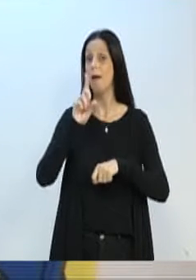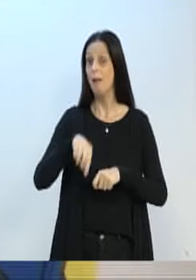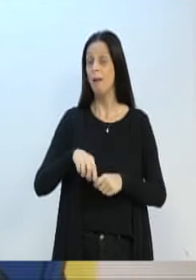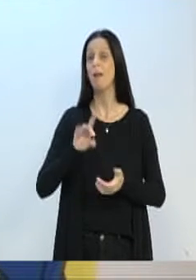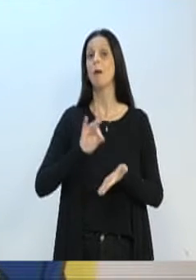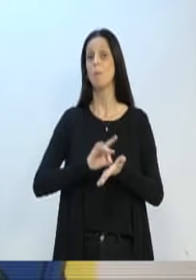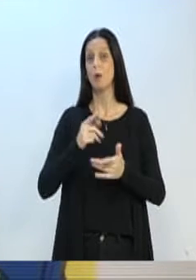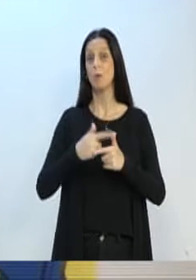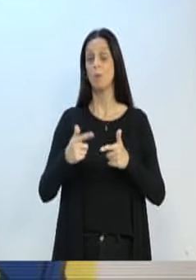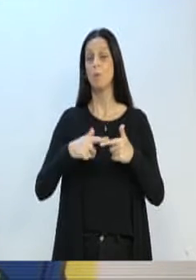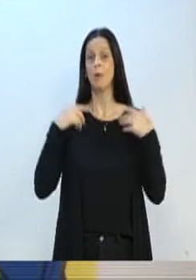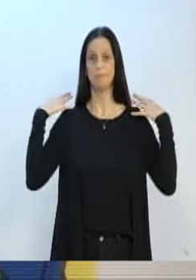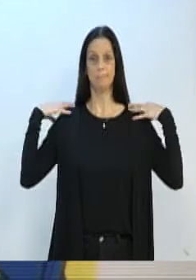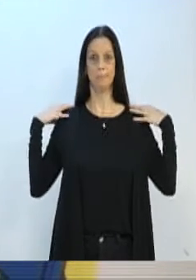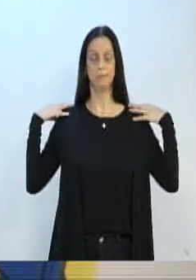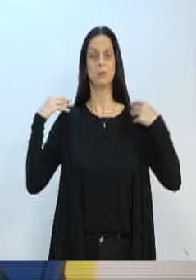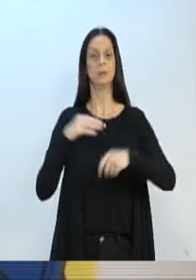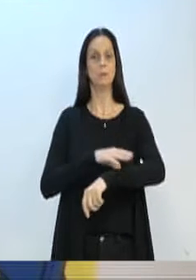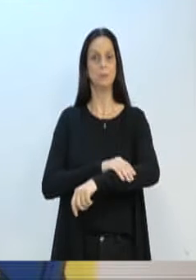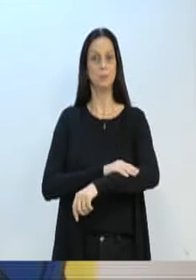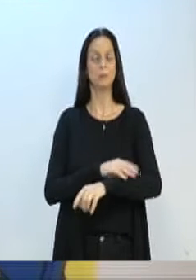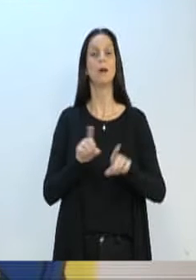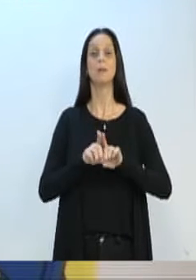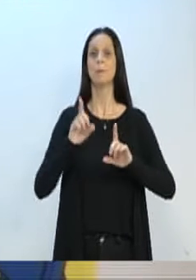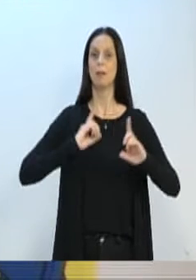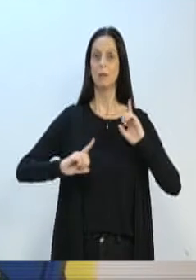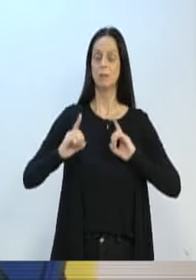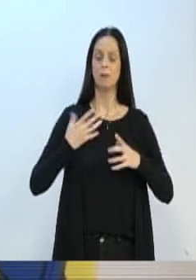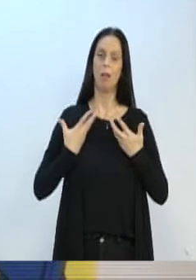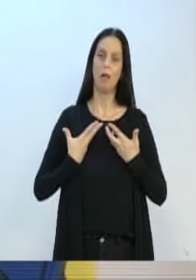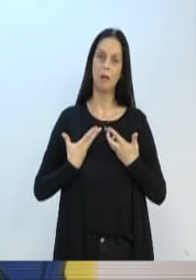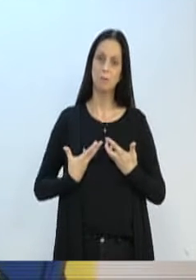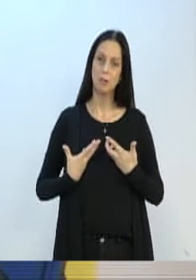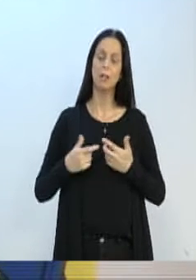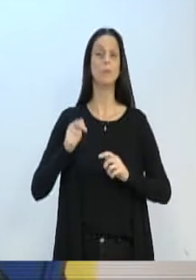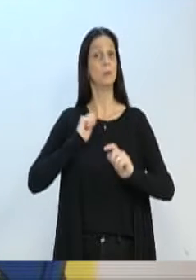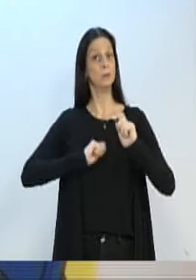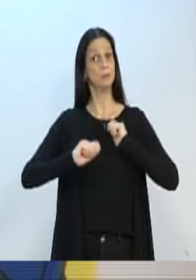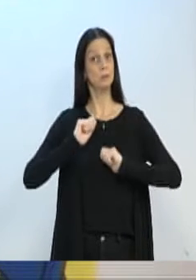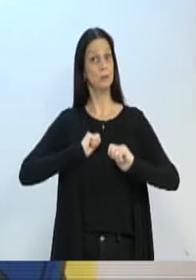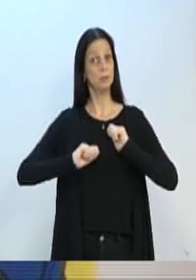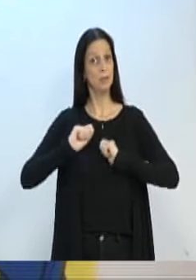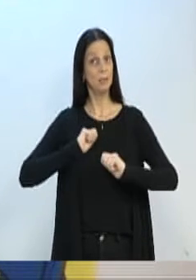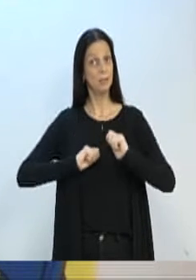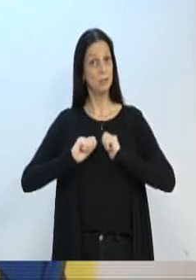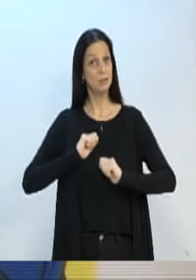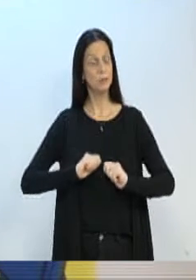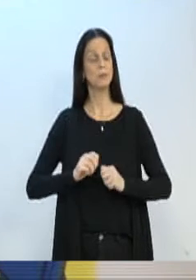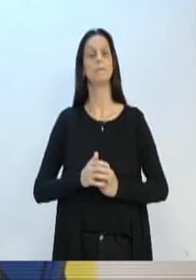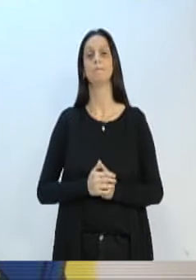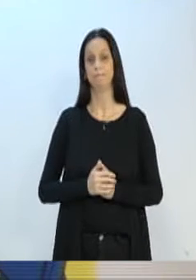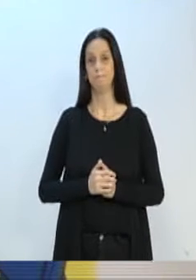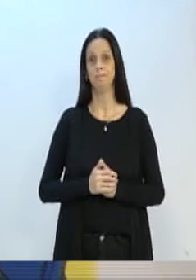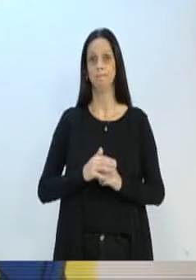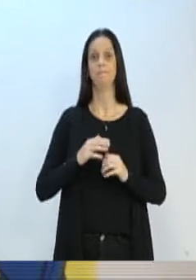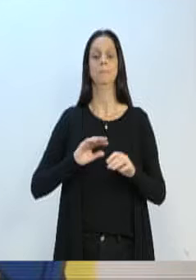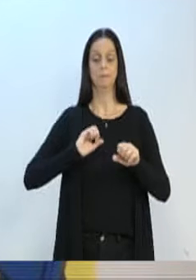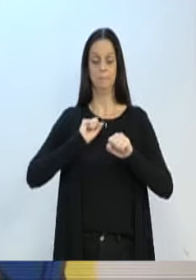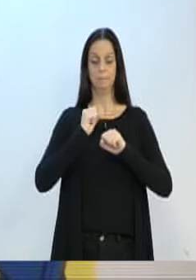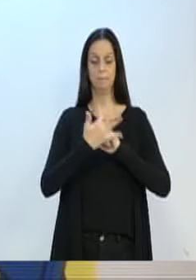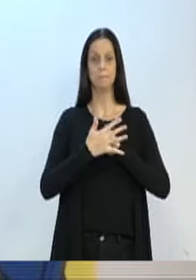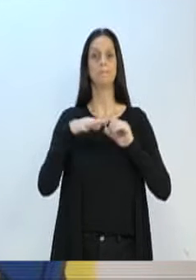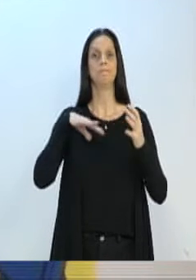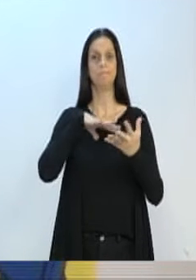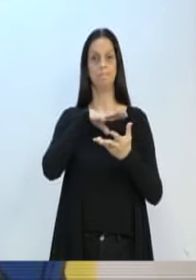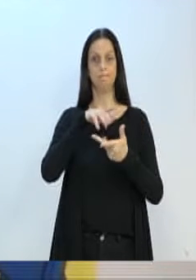osteomusculares, depressão, cansaço, ansiedade. A pandemia causada pelo vírus da